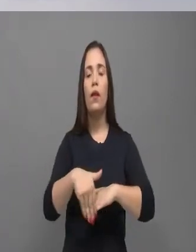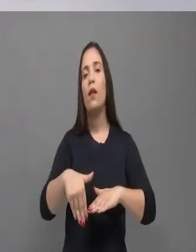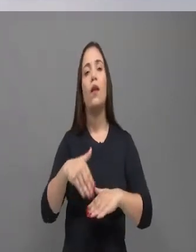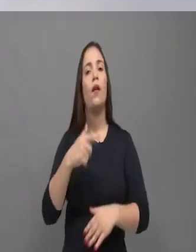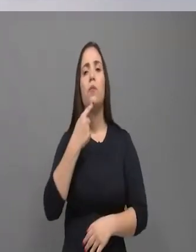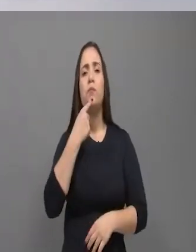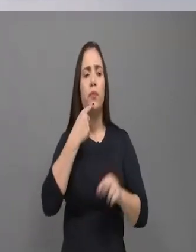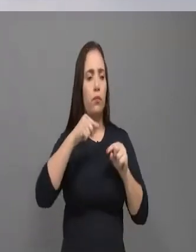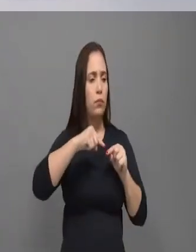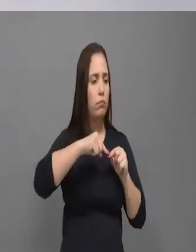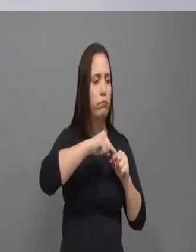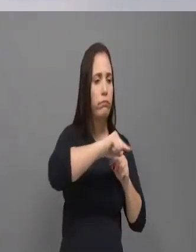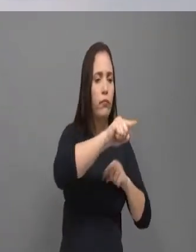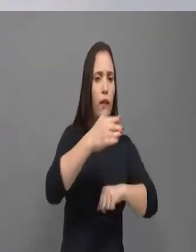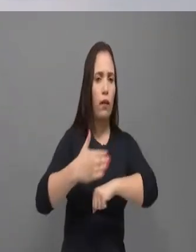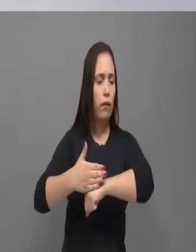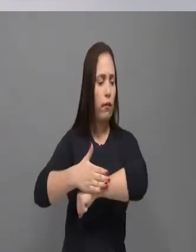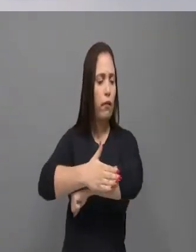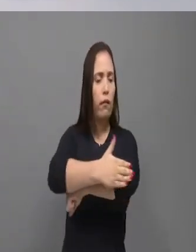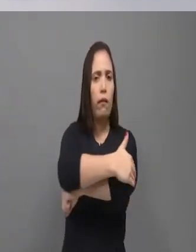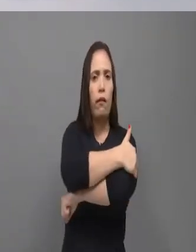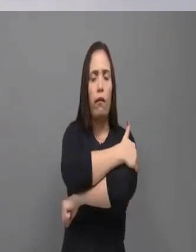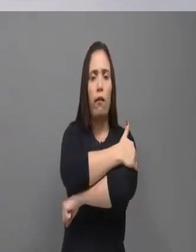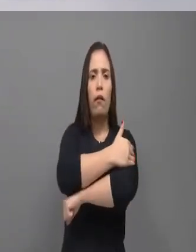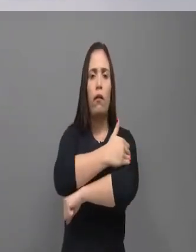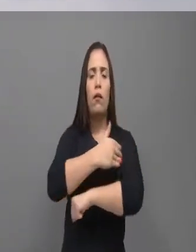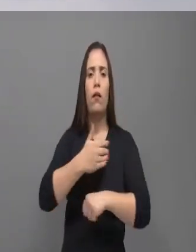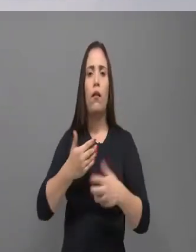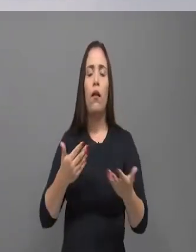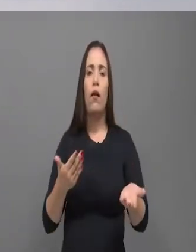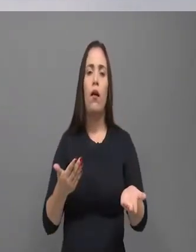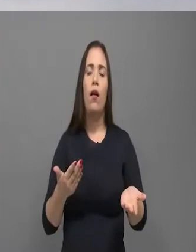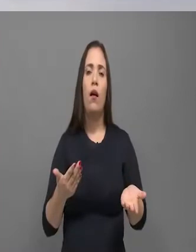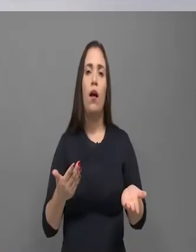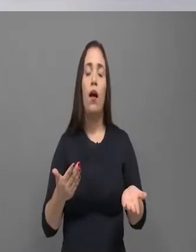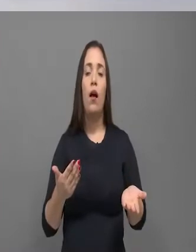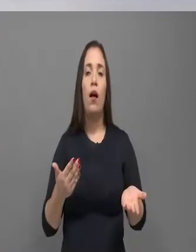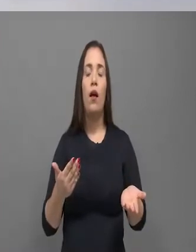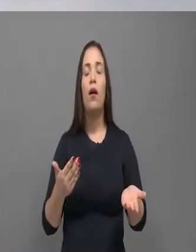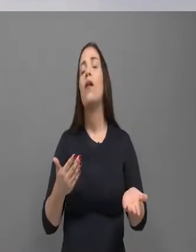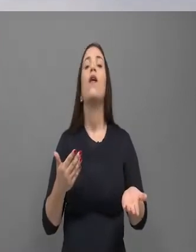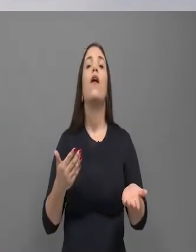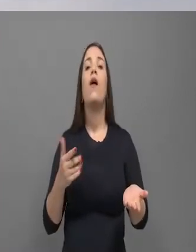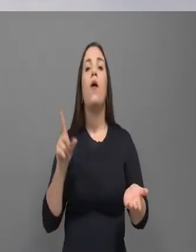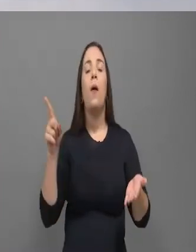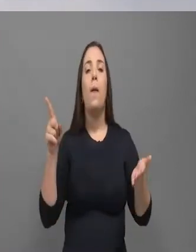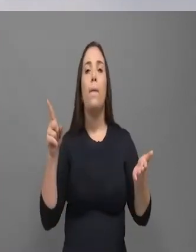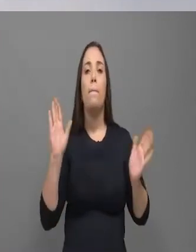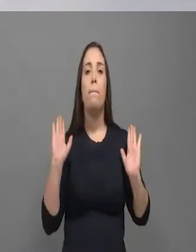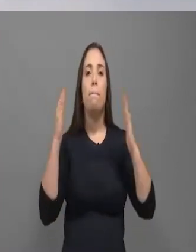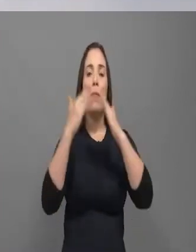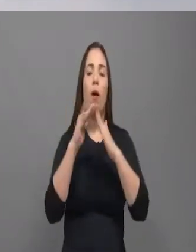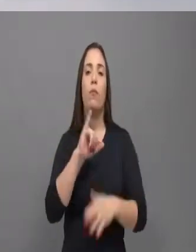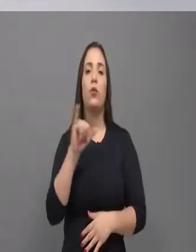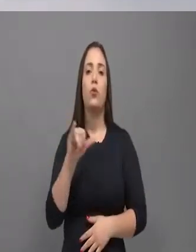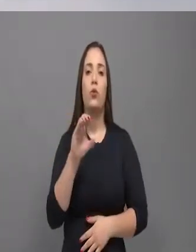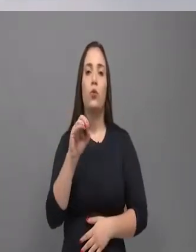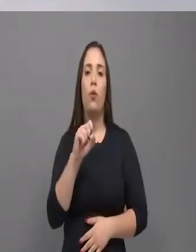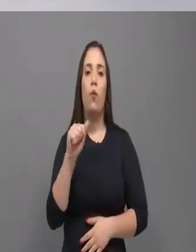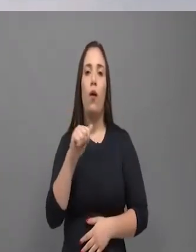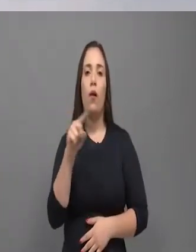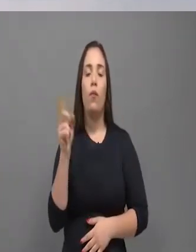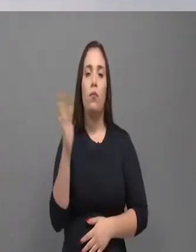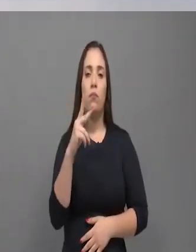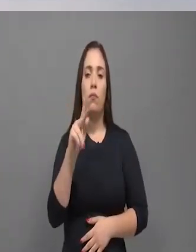instituiu o Ano Mariano, e aí o Dom José Antônio, conversando com um grupo de padre, com o padre Clairto,